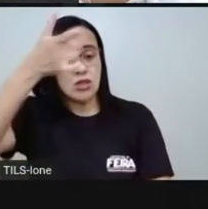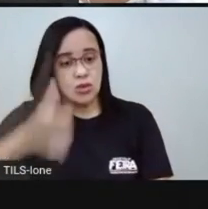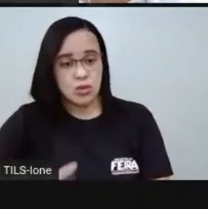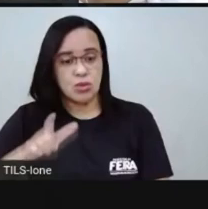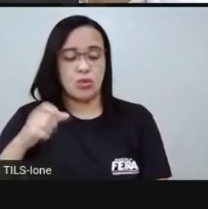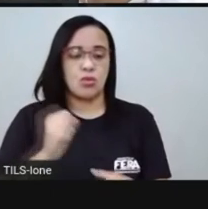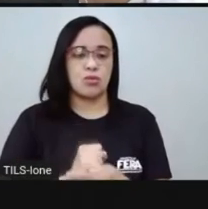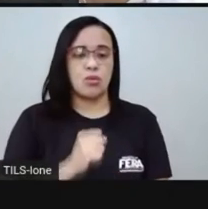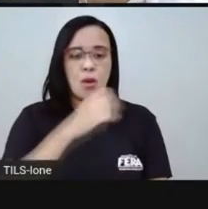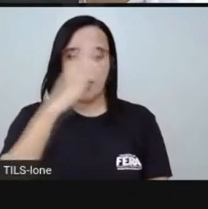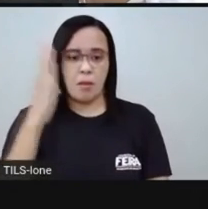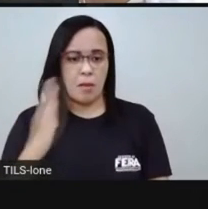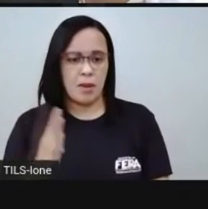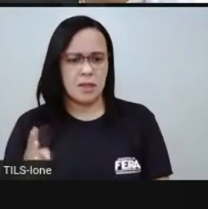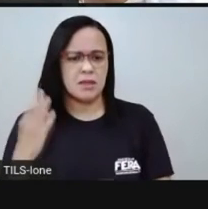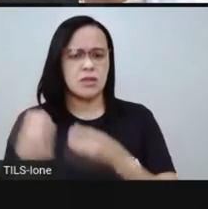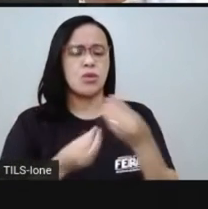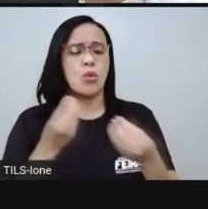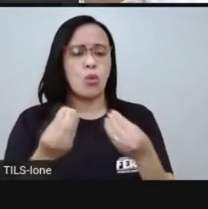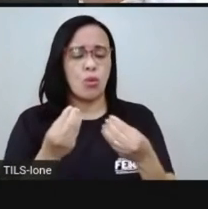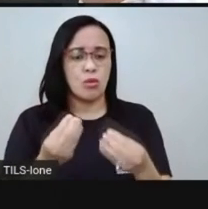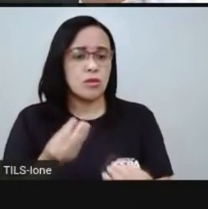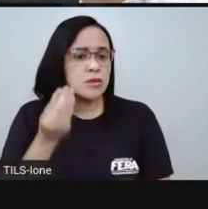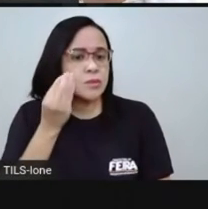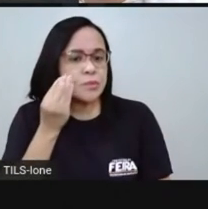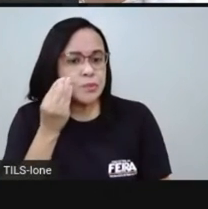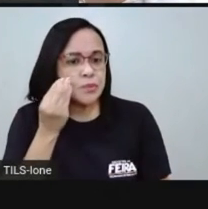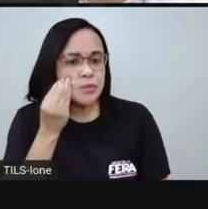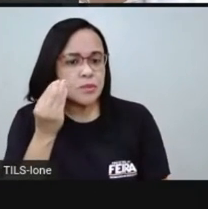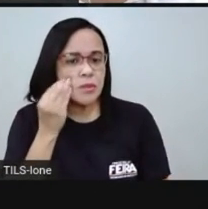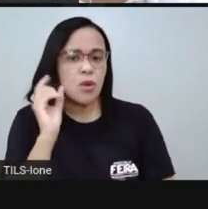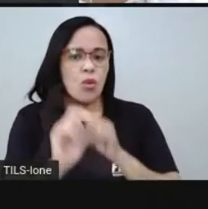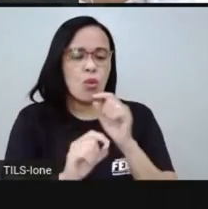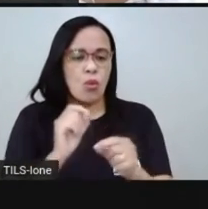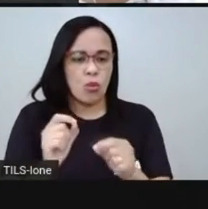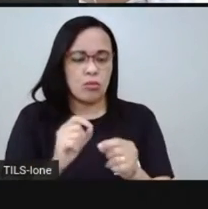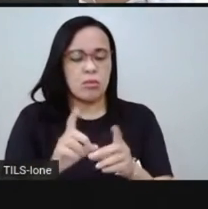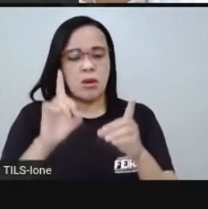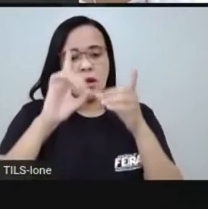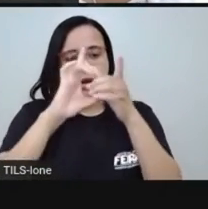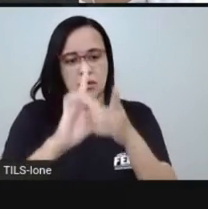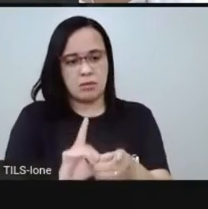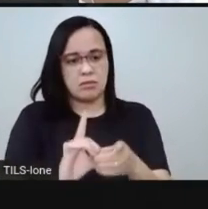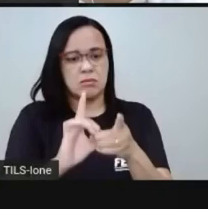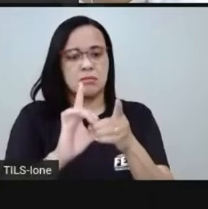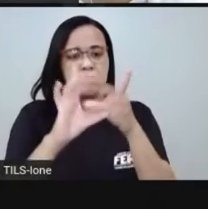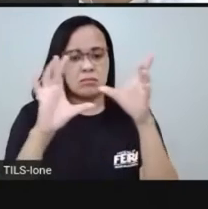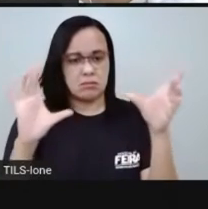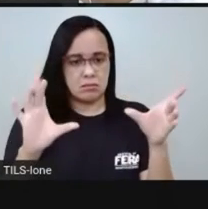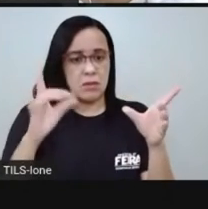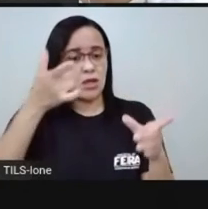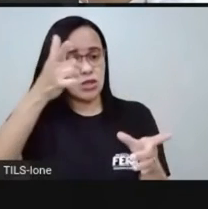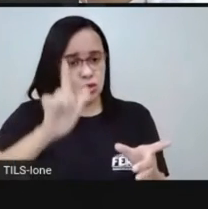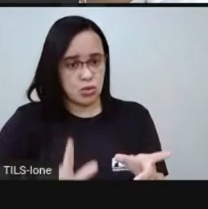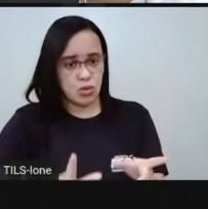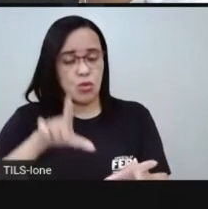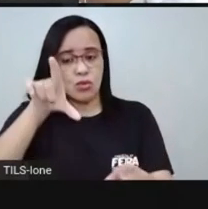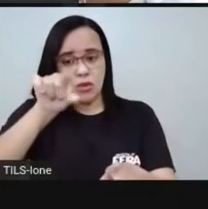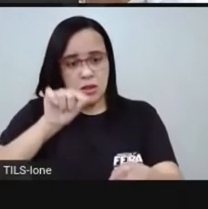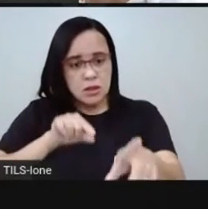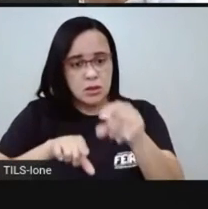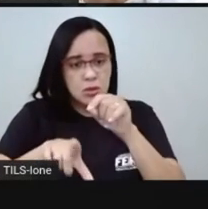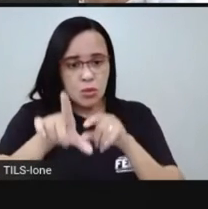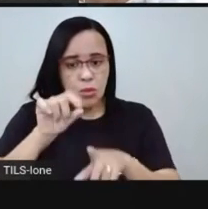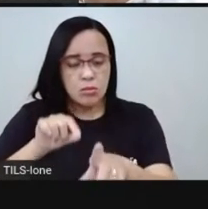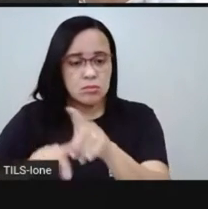a democracia e passamos então a eleger novamente os nossos representantes